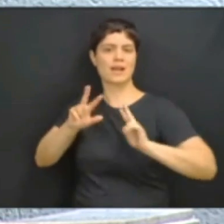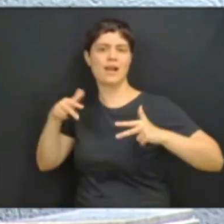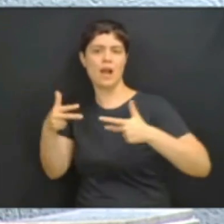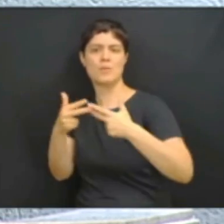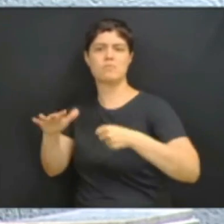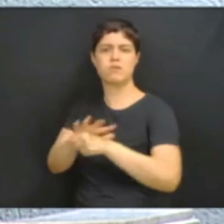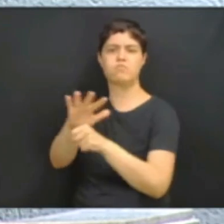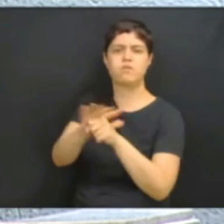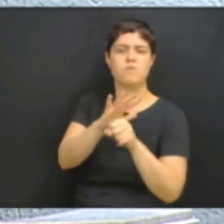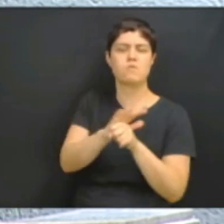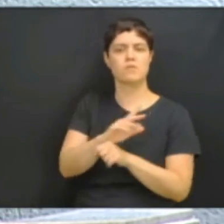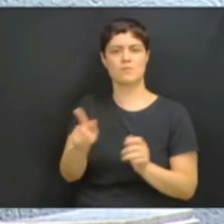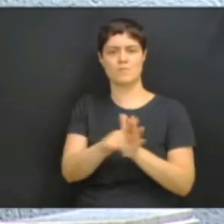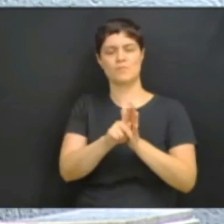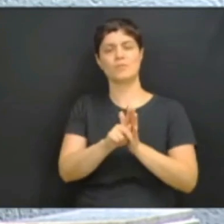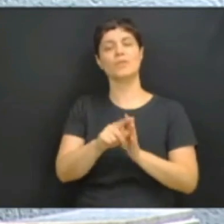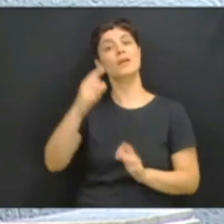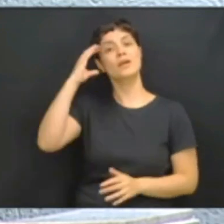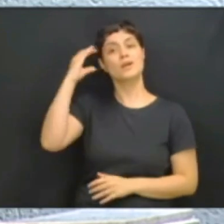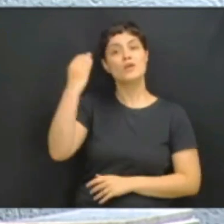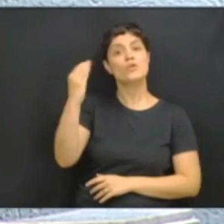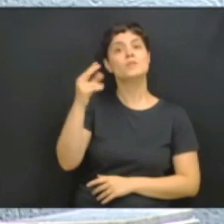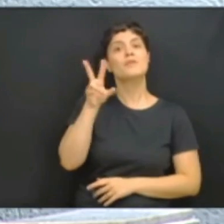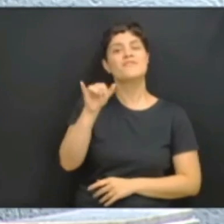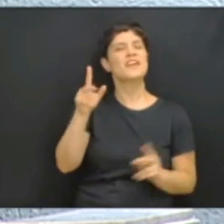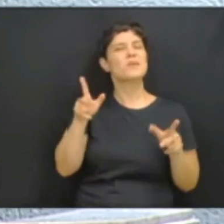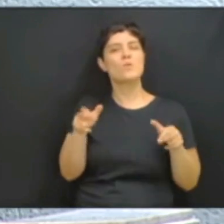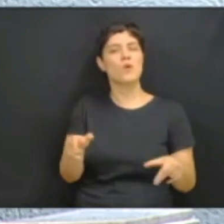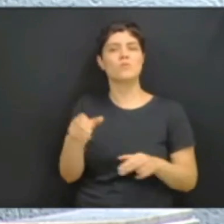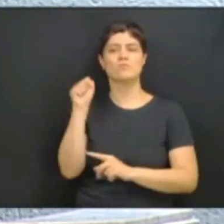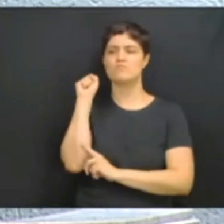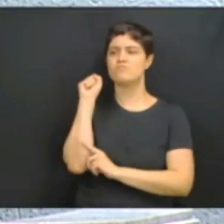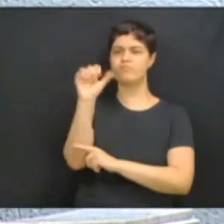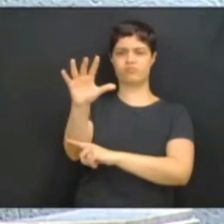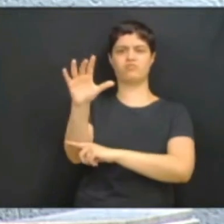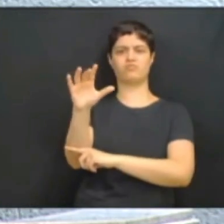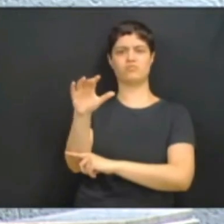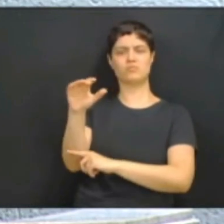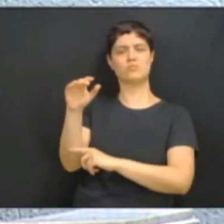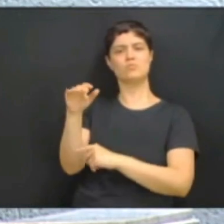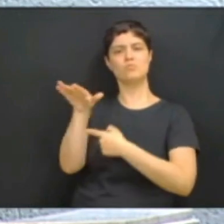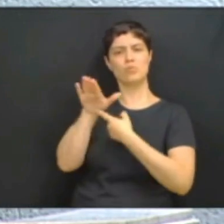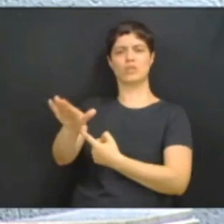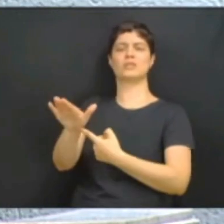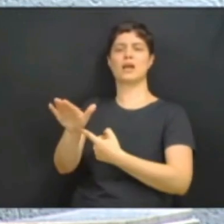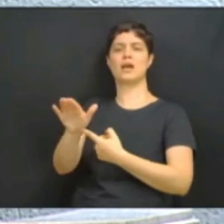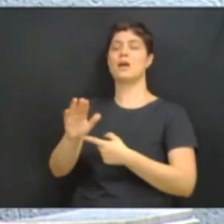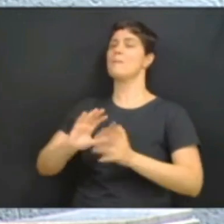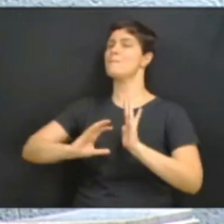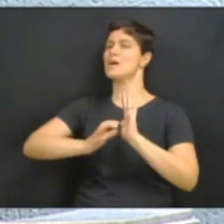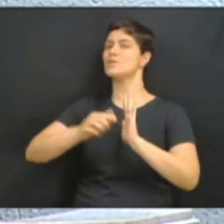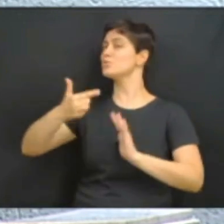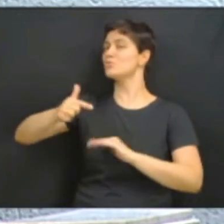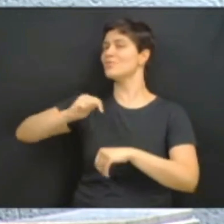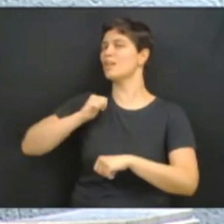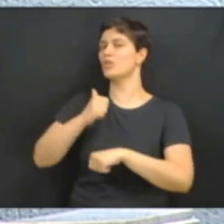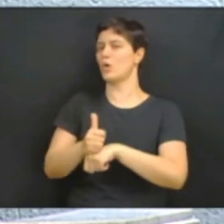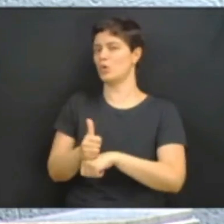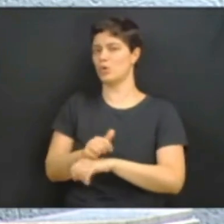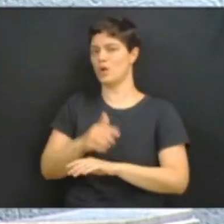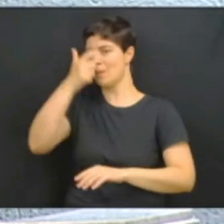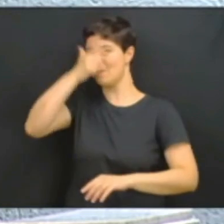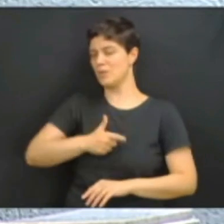Curitiba será o farol de um partido que não tem dono, de um partido que tem bandeira,